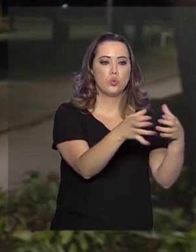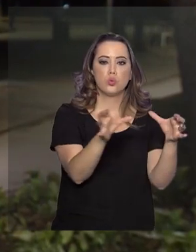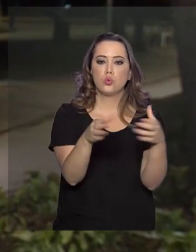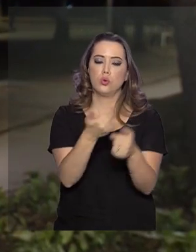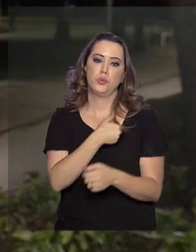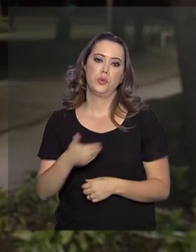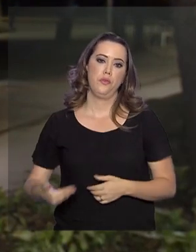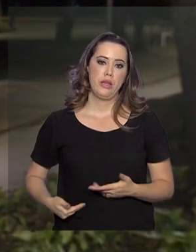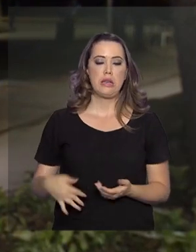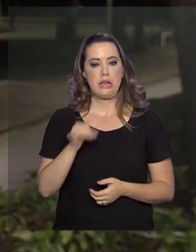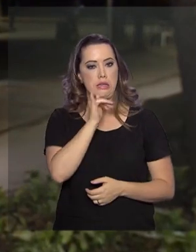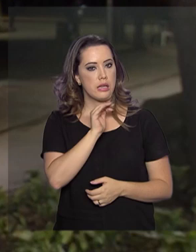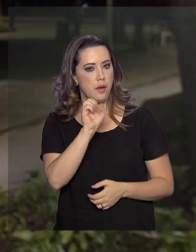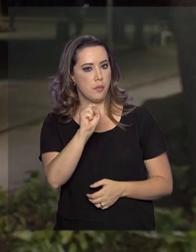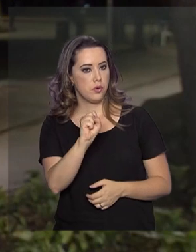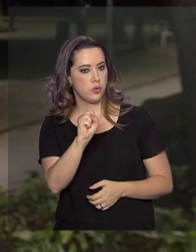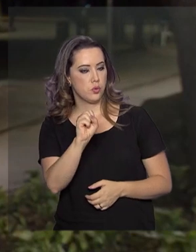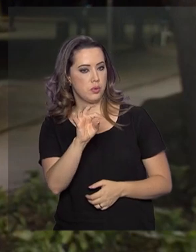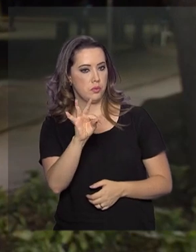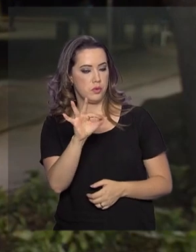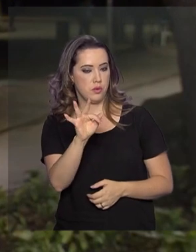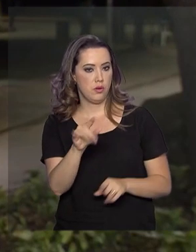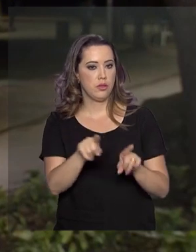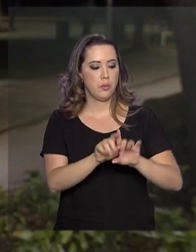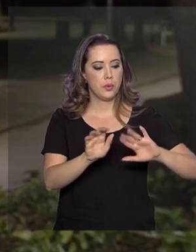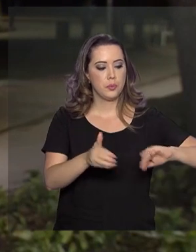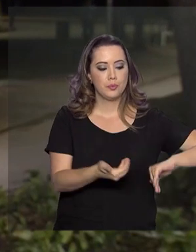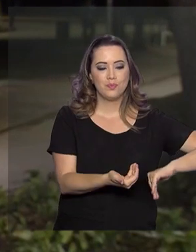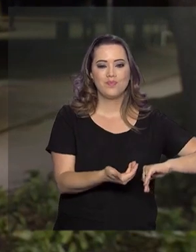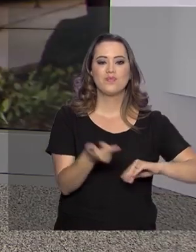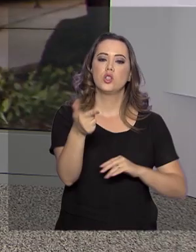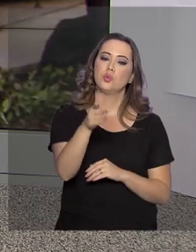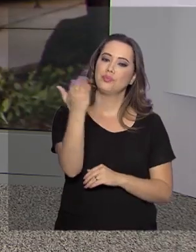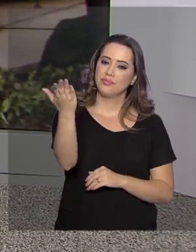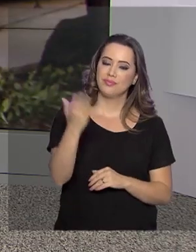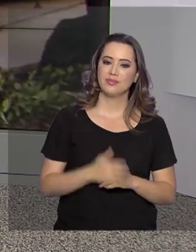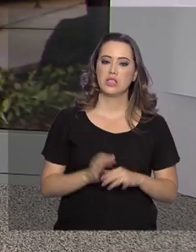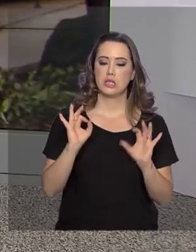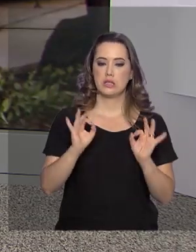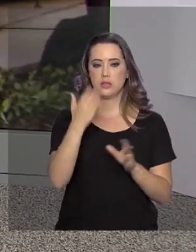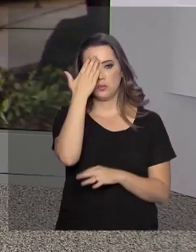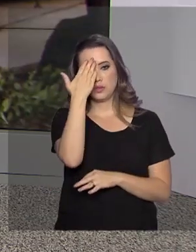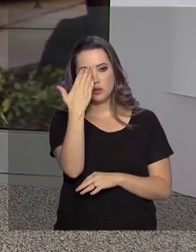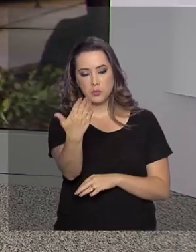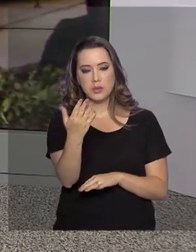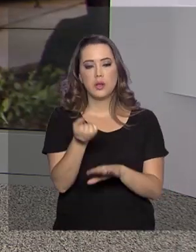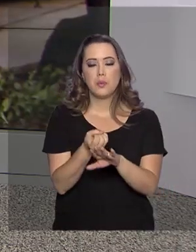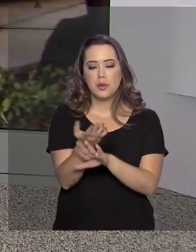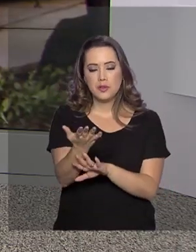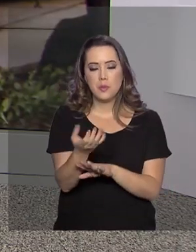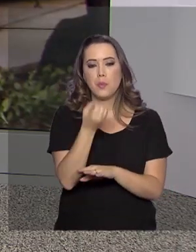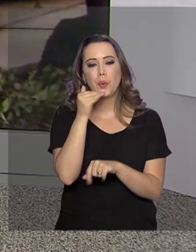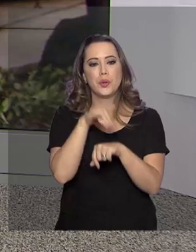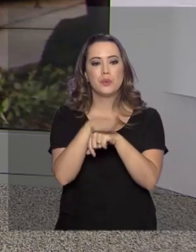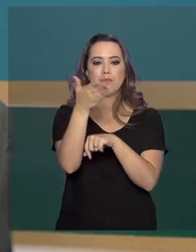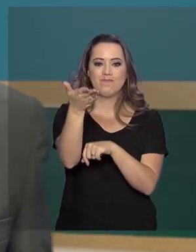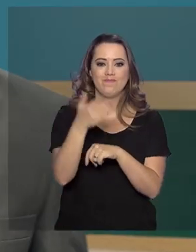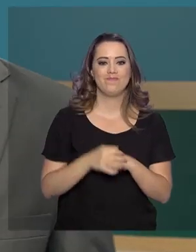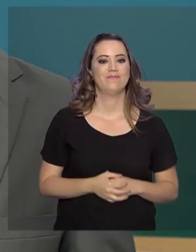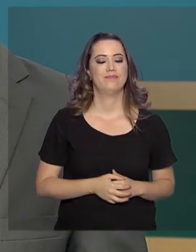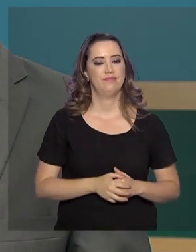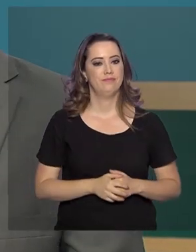como o Supremo Tribunal Federal e o Congresso. Volto com você, Roberto. Tá certo, Pablo. Muito obrigado pelas informações. Uma ótima noite.